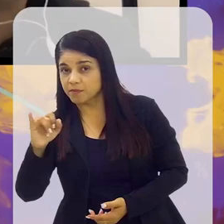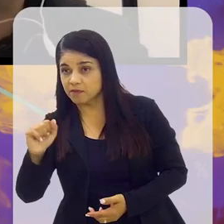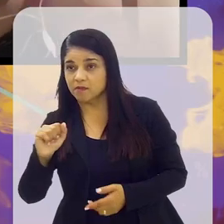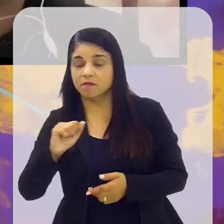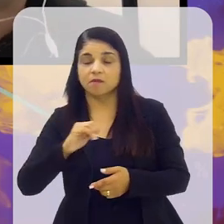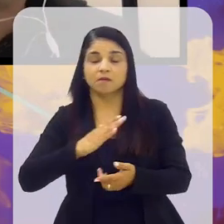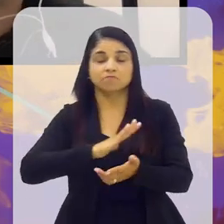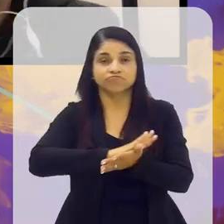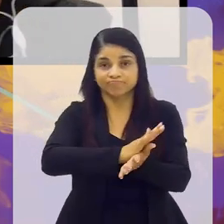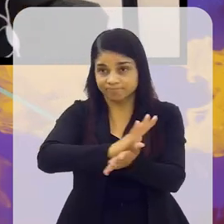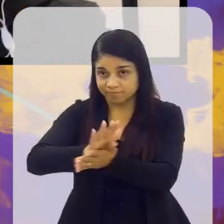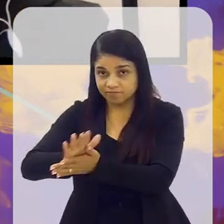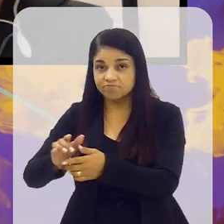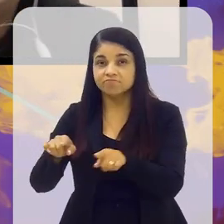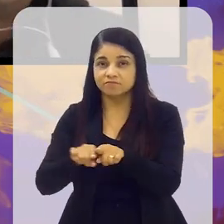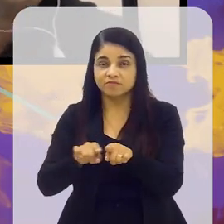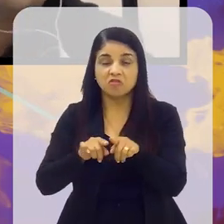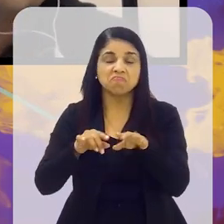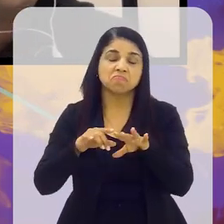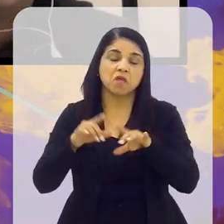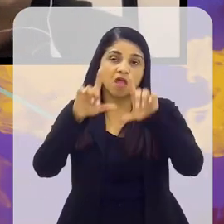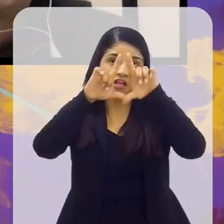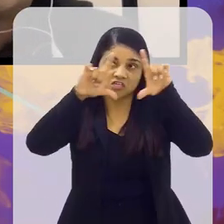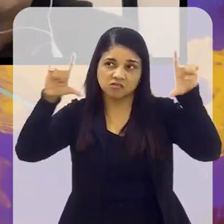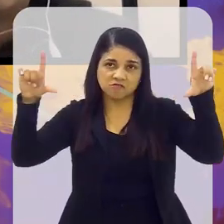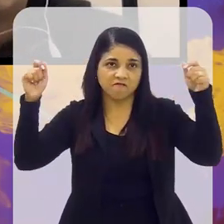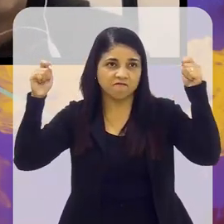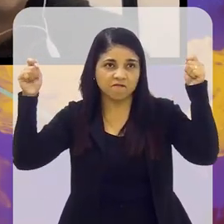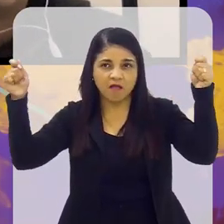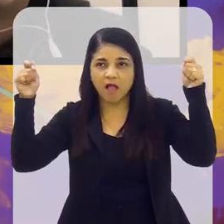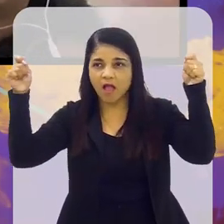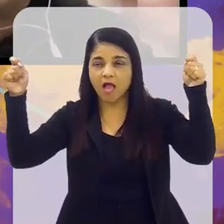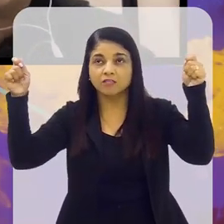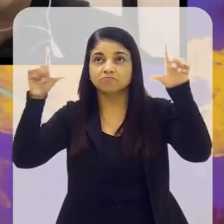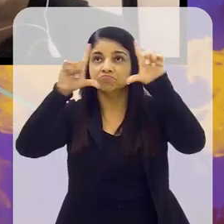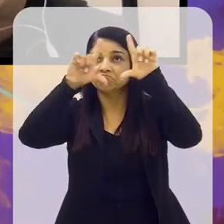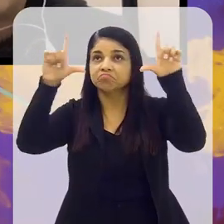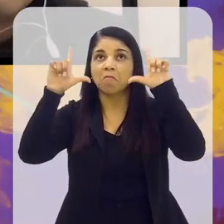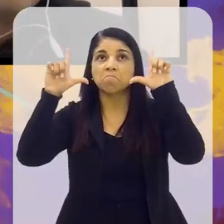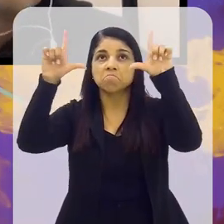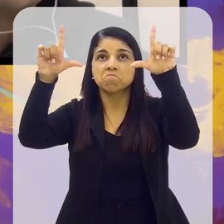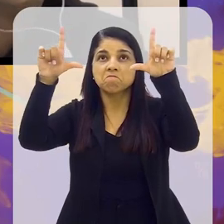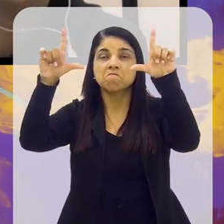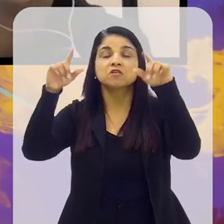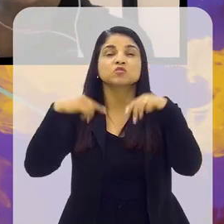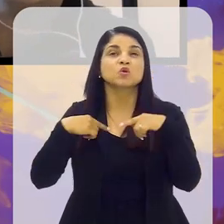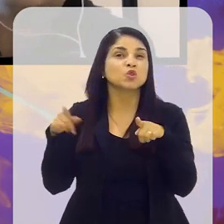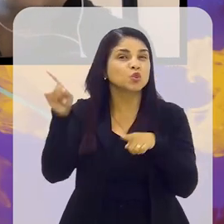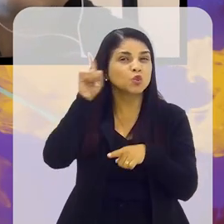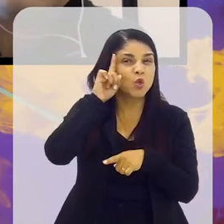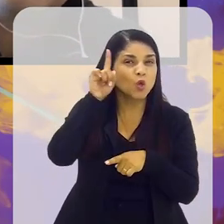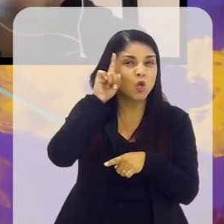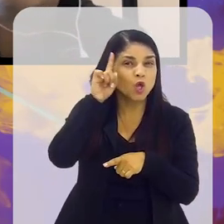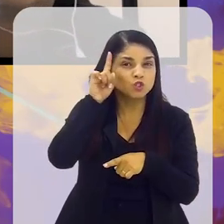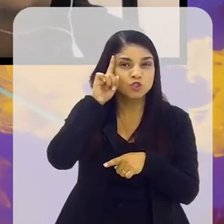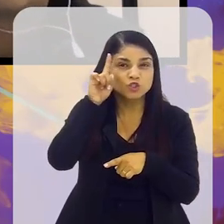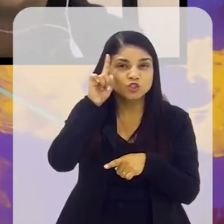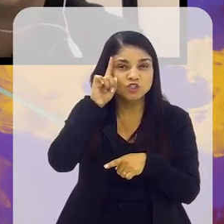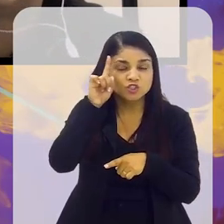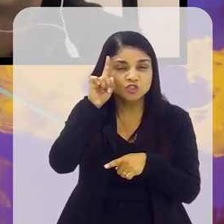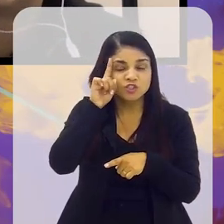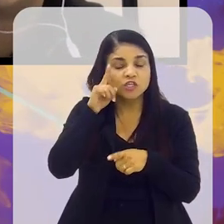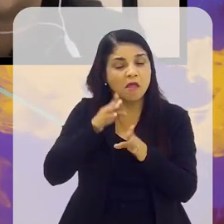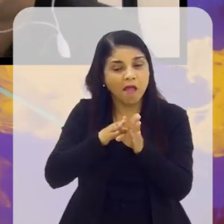esse não é trabalho que se limita a levar uma faixa, né, no estádio, no dia de jogo, ou aparecer ali no placar. Não, isso se dá de forma cotidiana, de